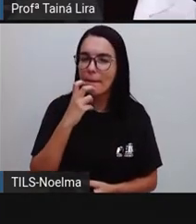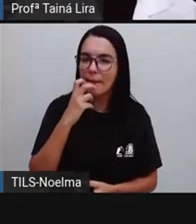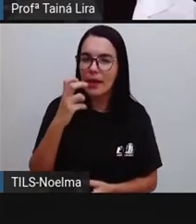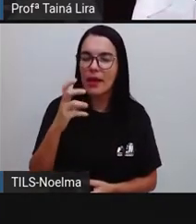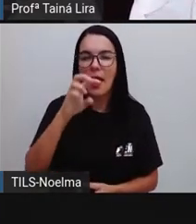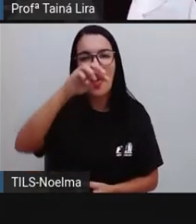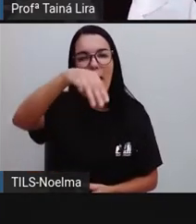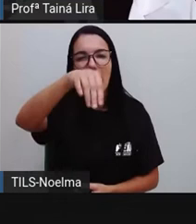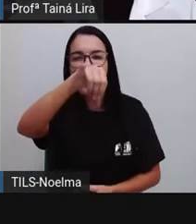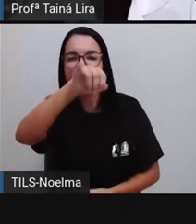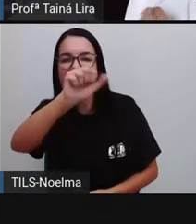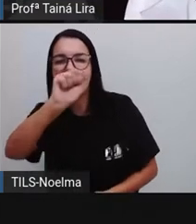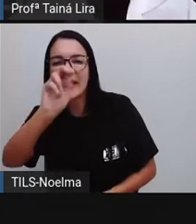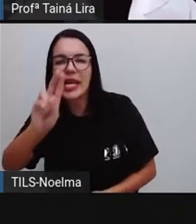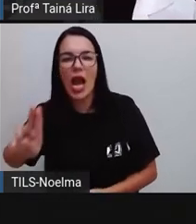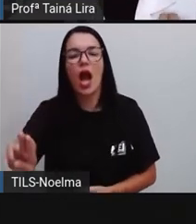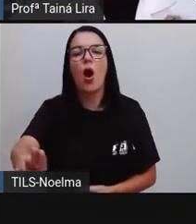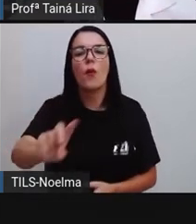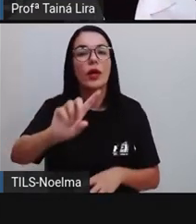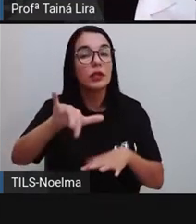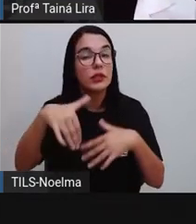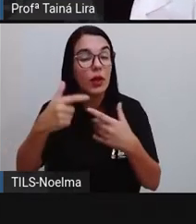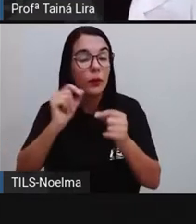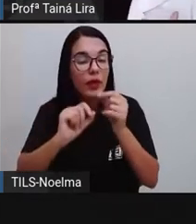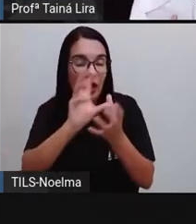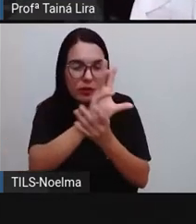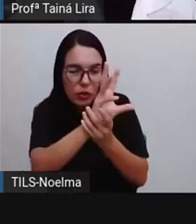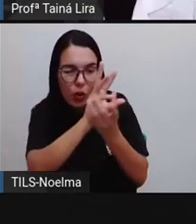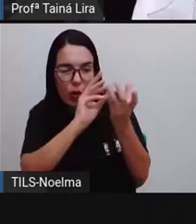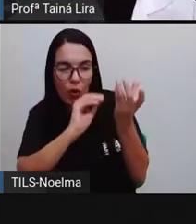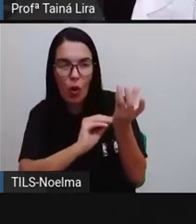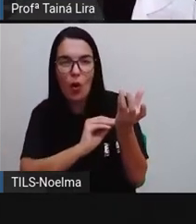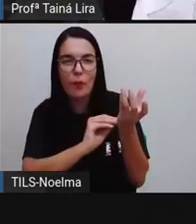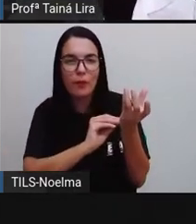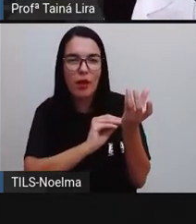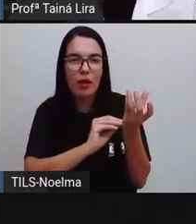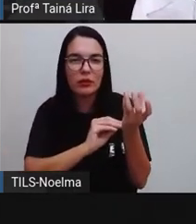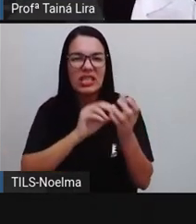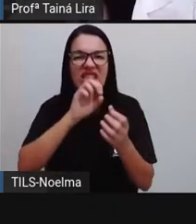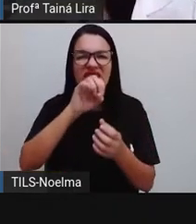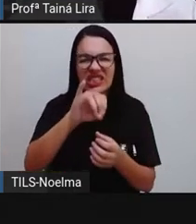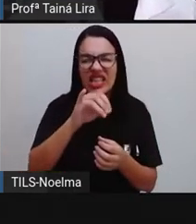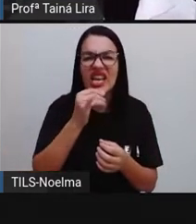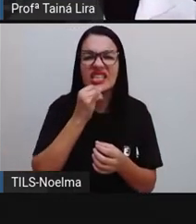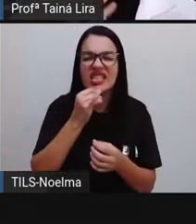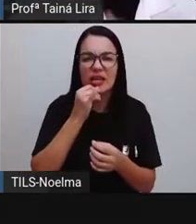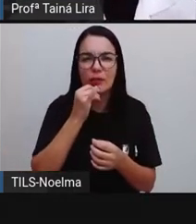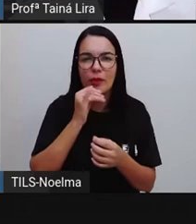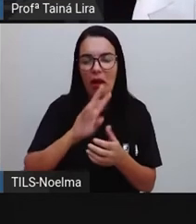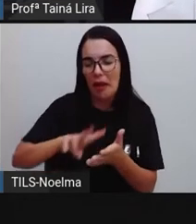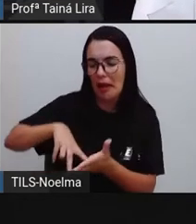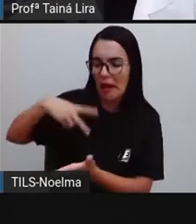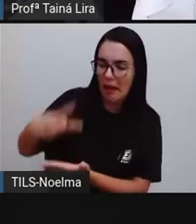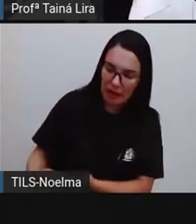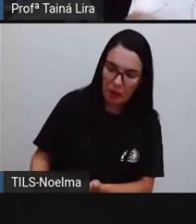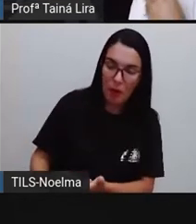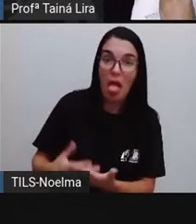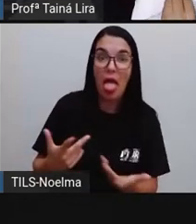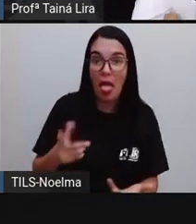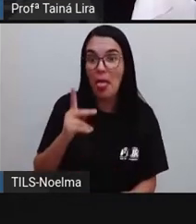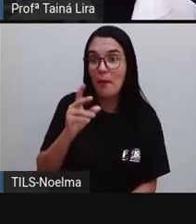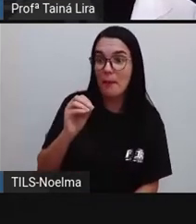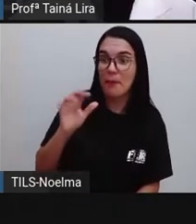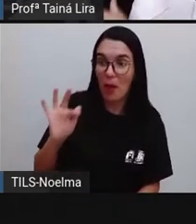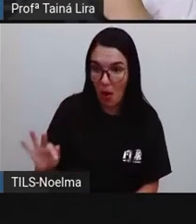onomatopeia, está imitando, tá? De alguém que caiu. Então, pof. Lembram? Então,